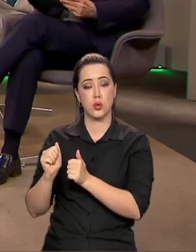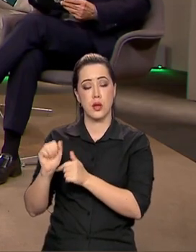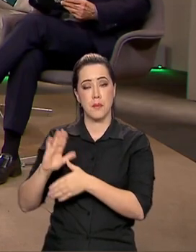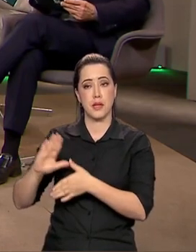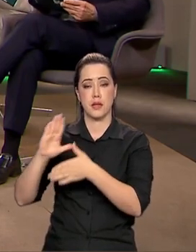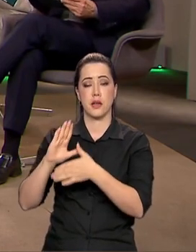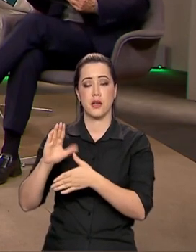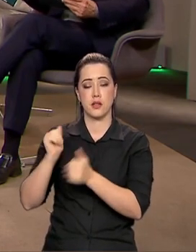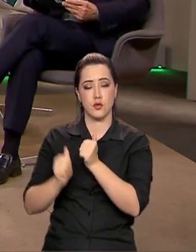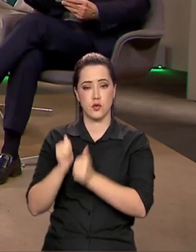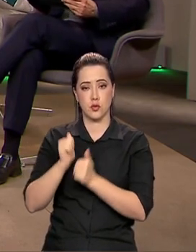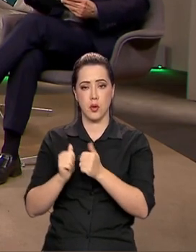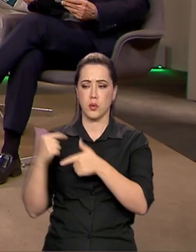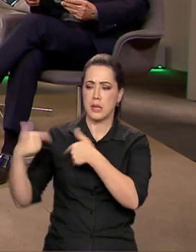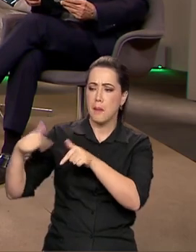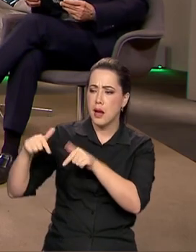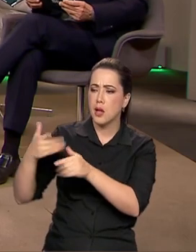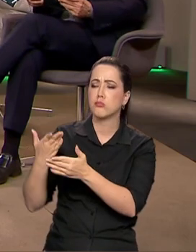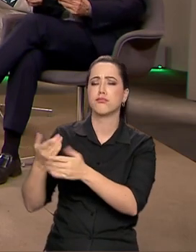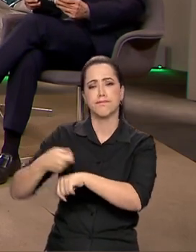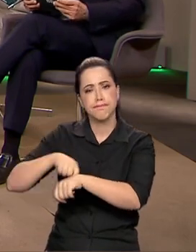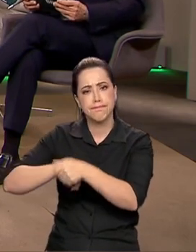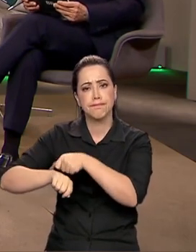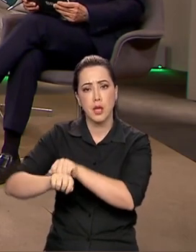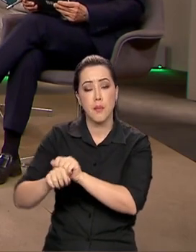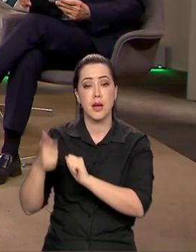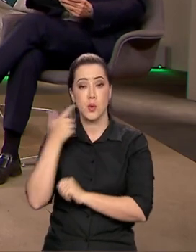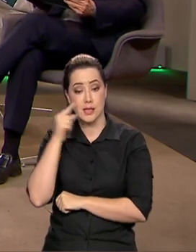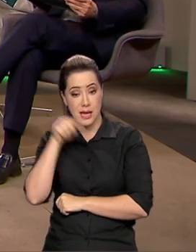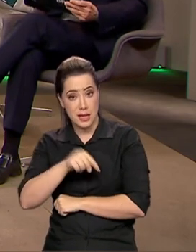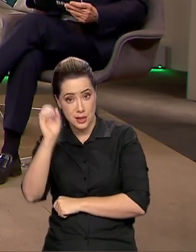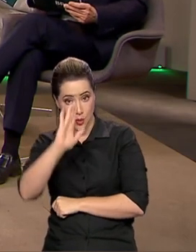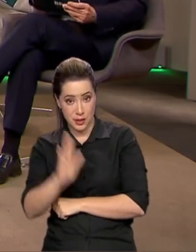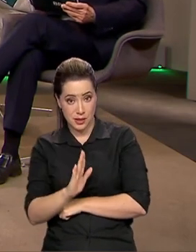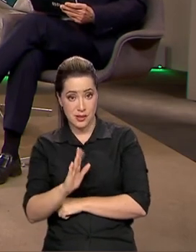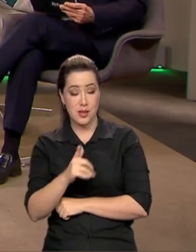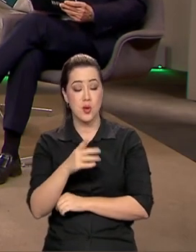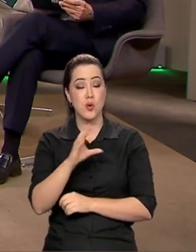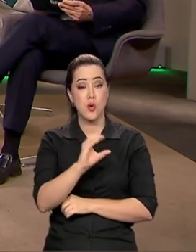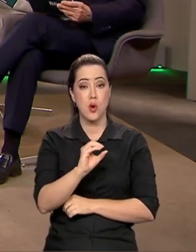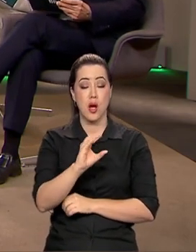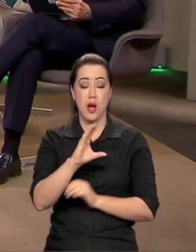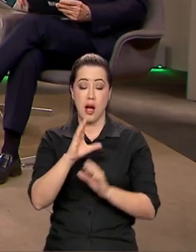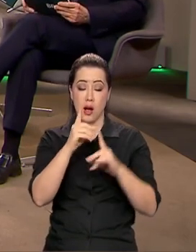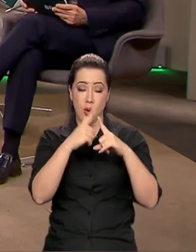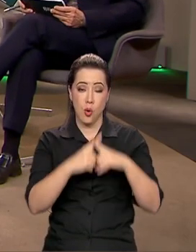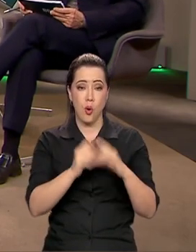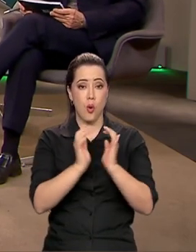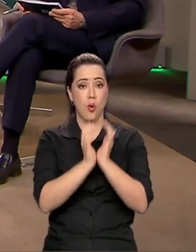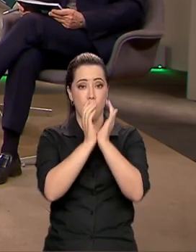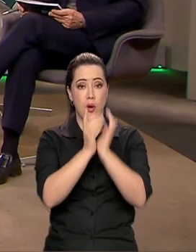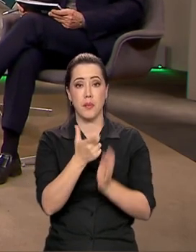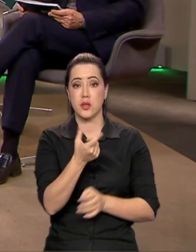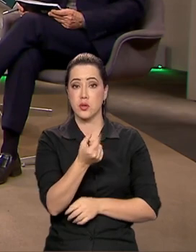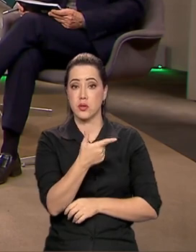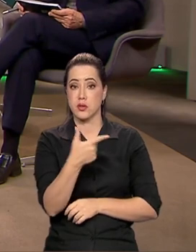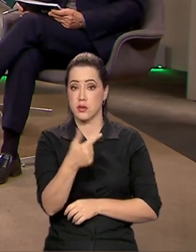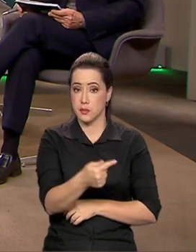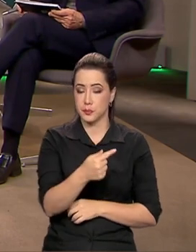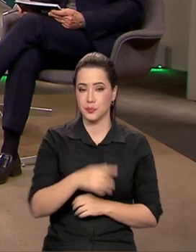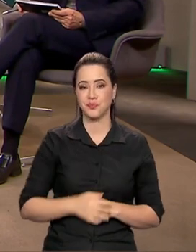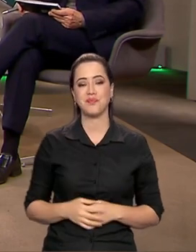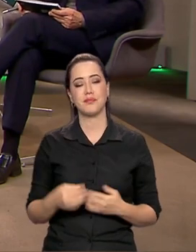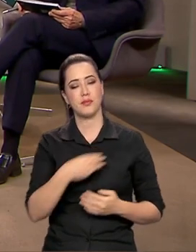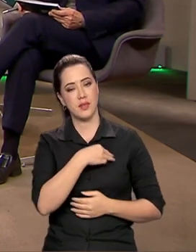fazer do nosso país a sede da próxima Copa em 2027. A escolha deve ser feita em maio do ano que vem. E a ministra do